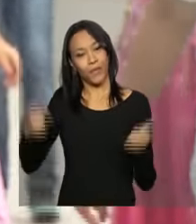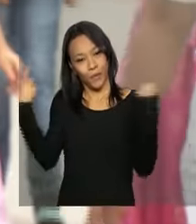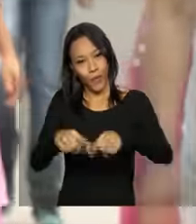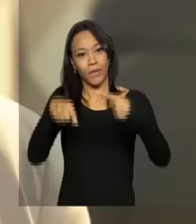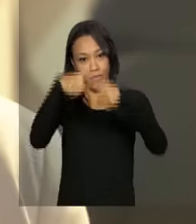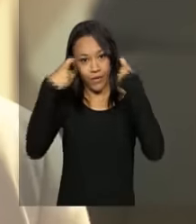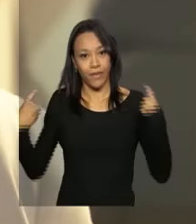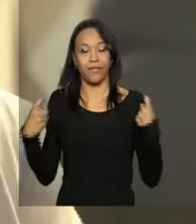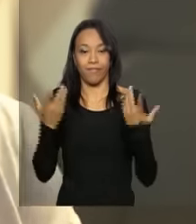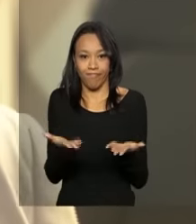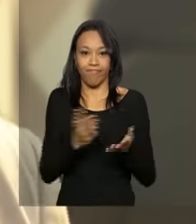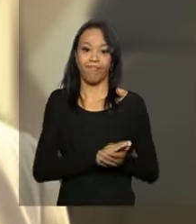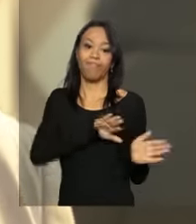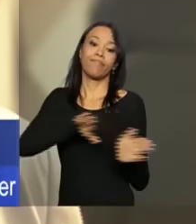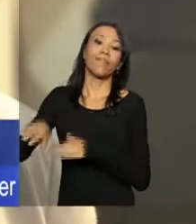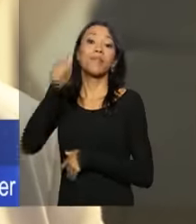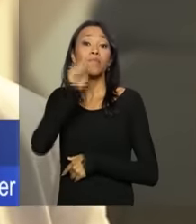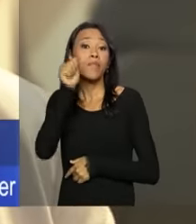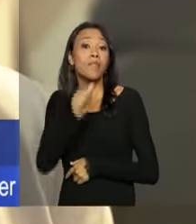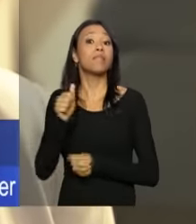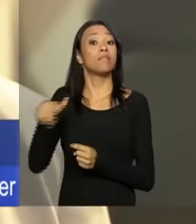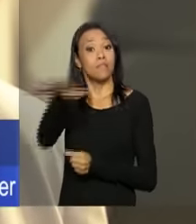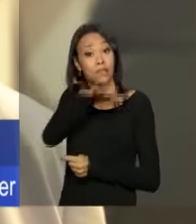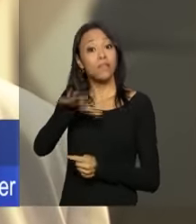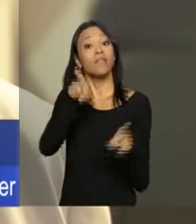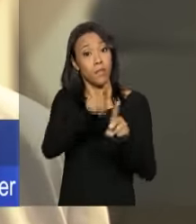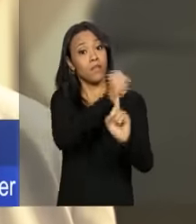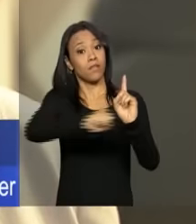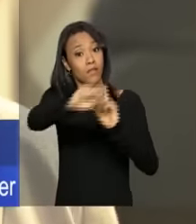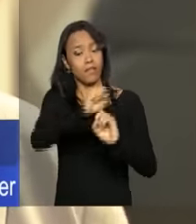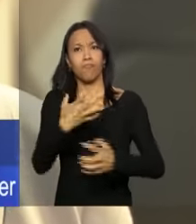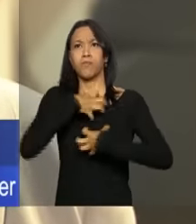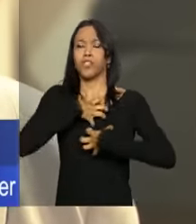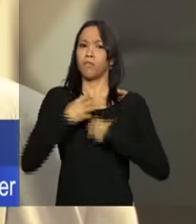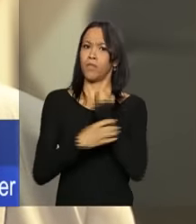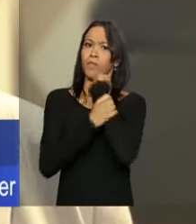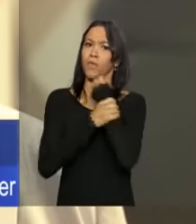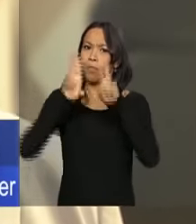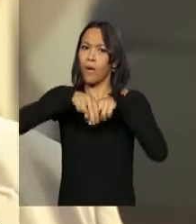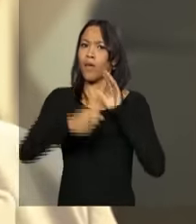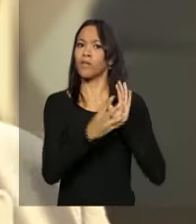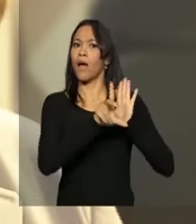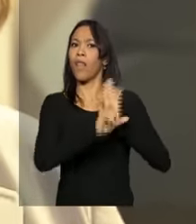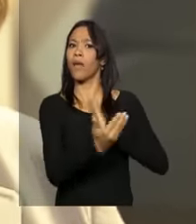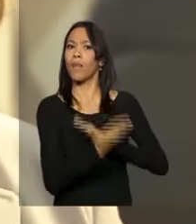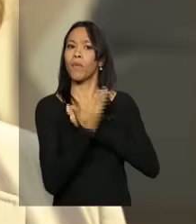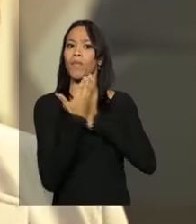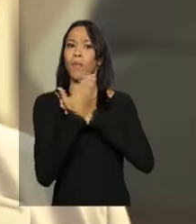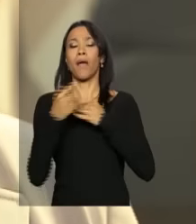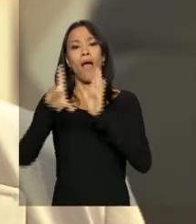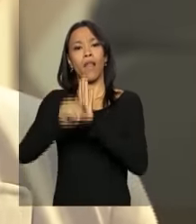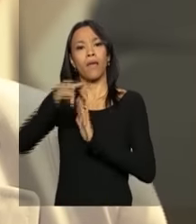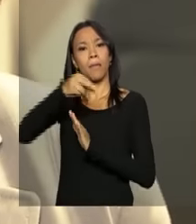tipo de crime. As mulheres e a sociedade estão se sentindo mais seguras com as legislações que estão colocadas, tanto a Lei Maria